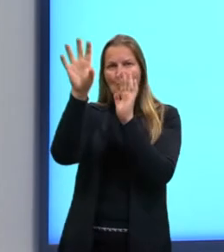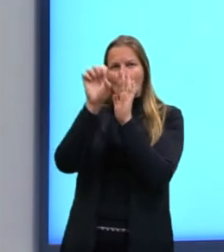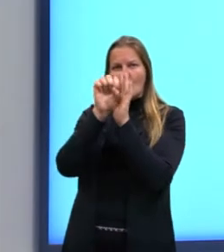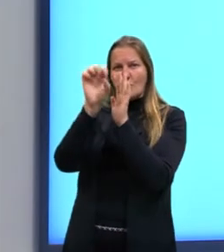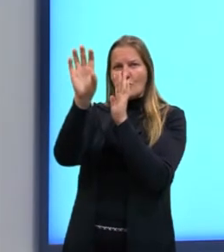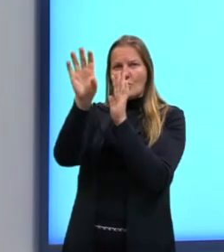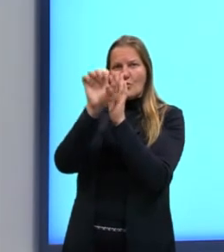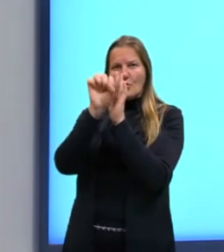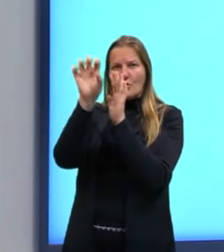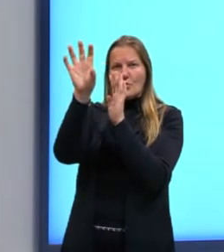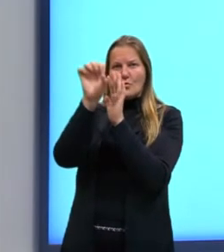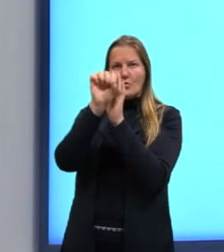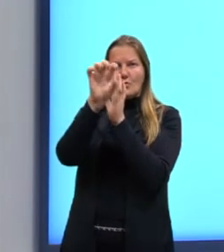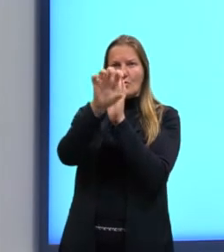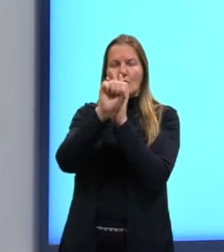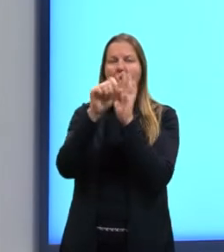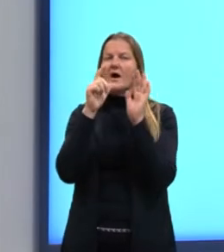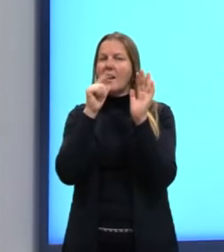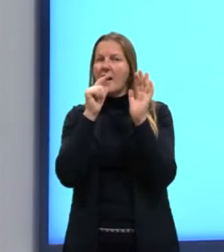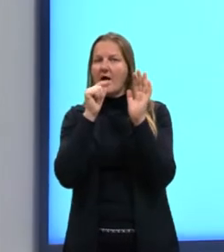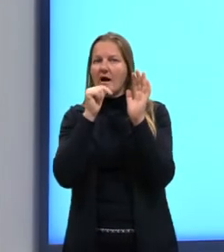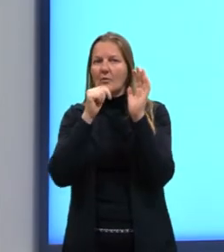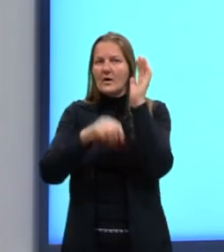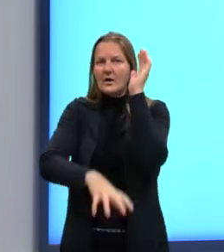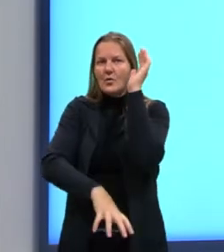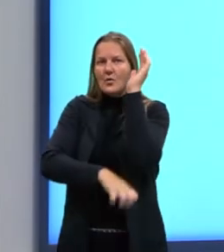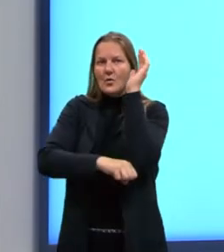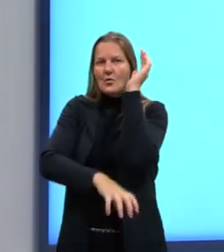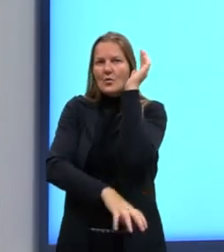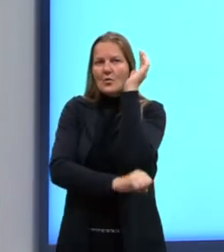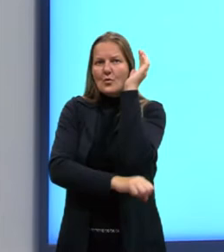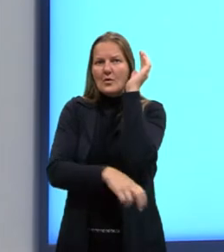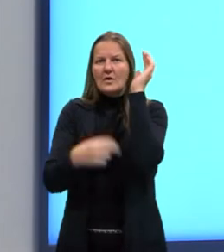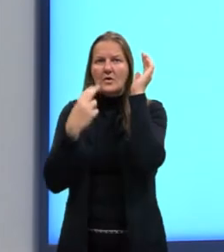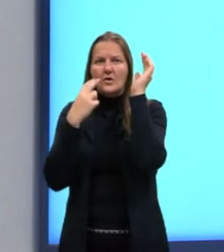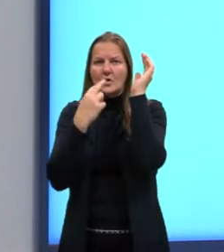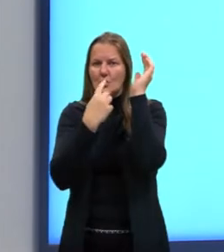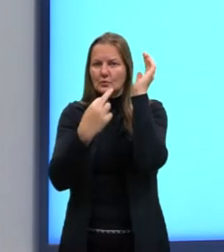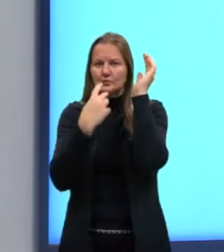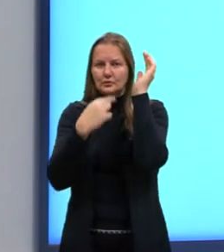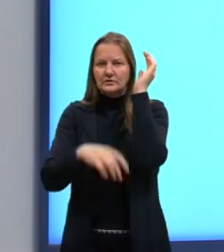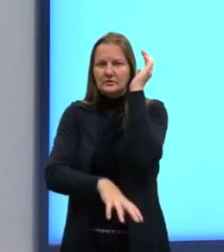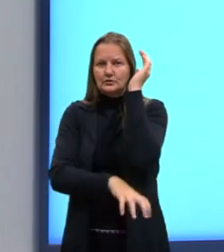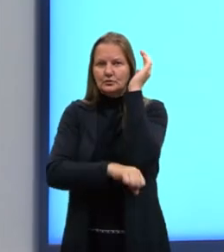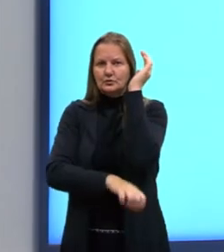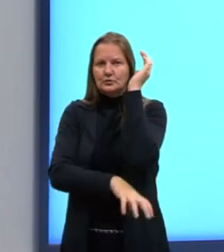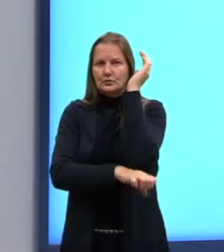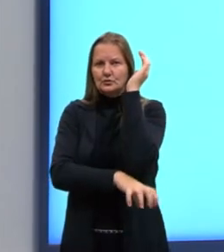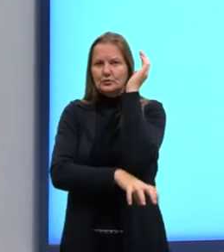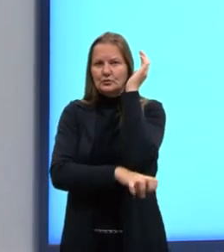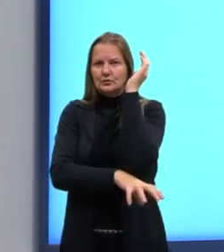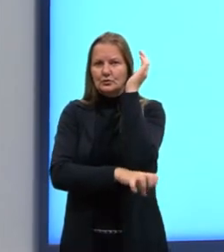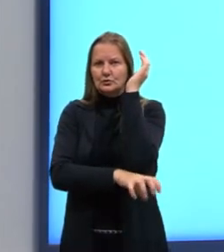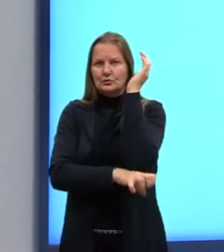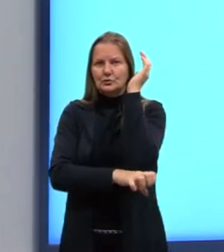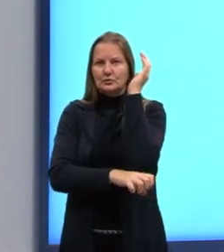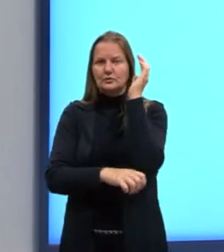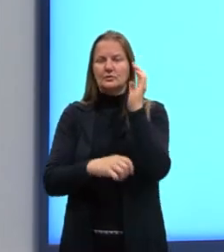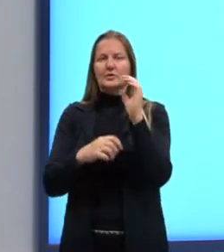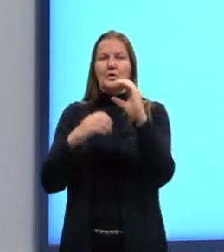vai absorver também a água, alguns nutrientes, através, então, dos